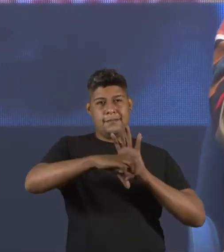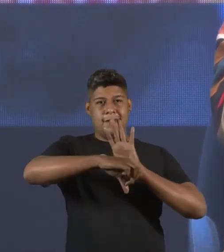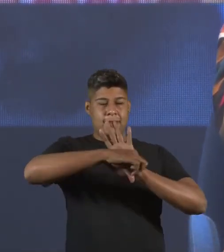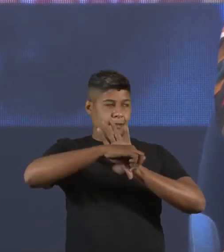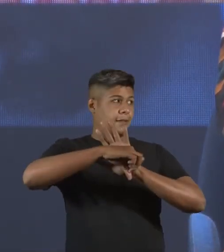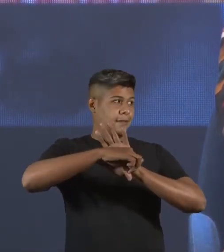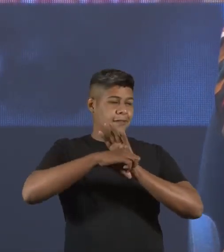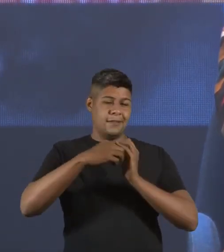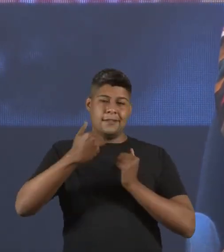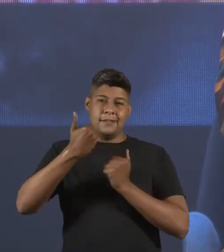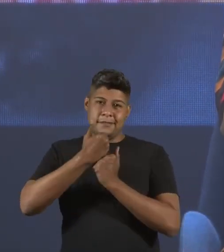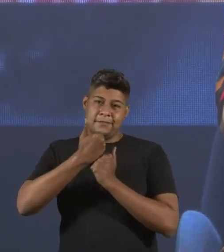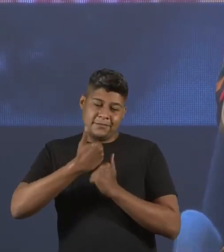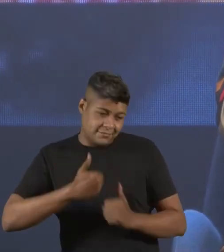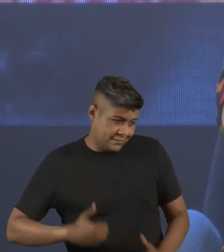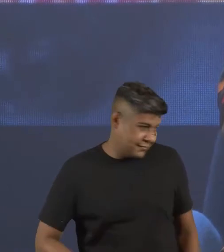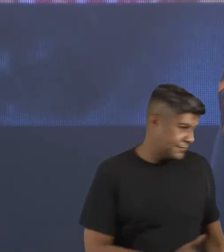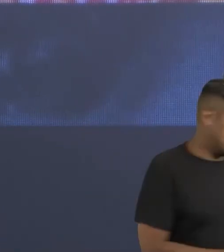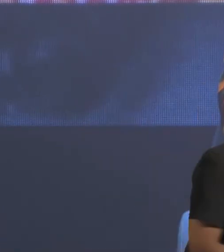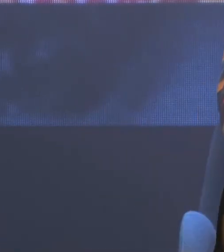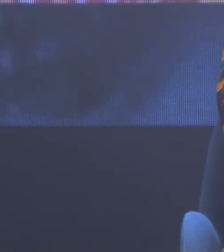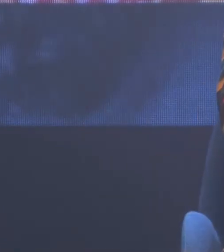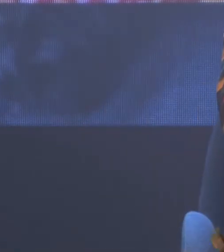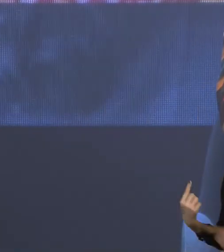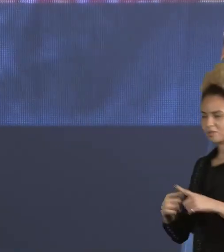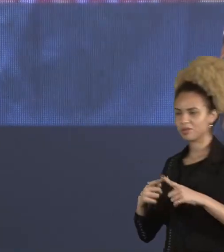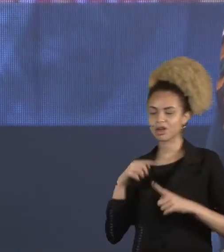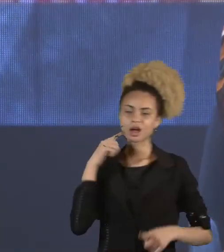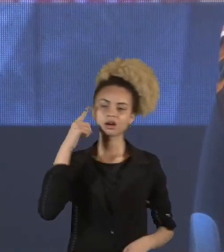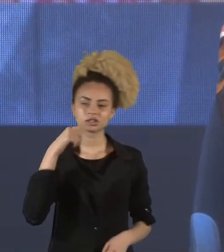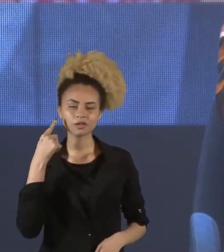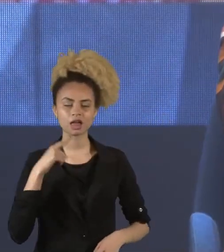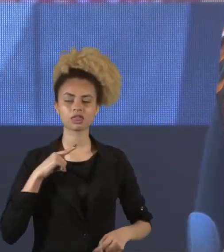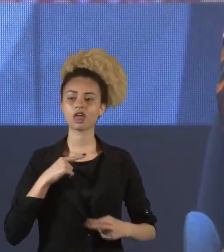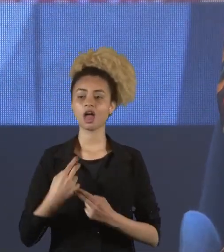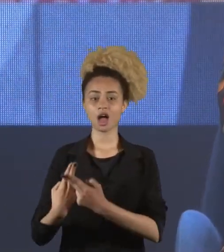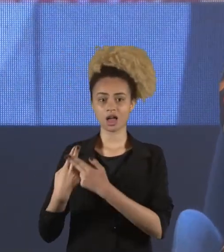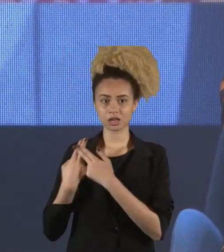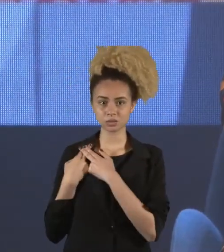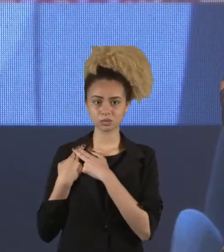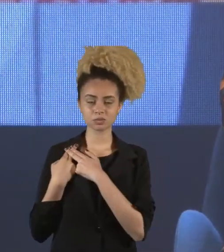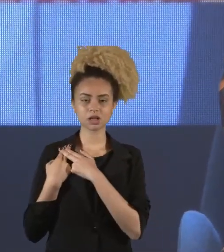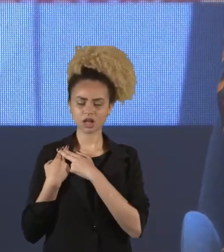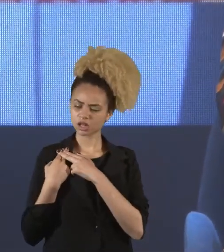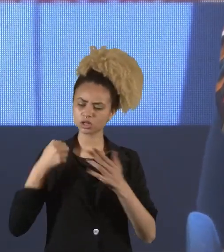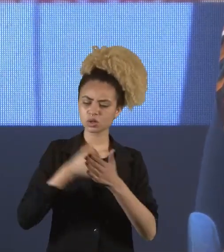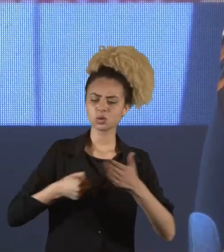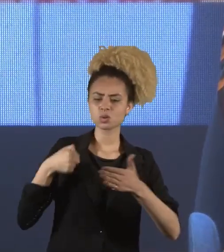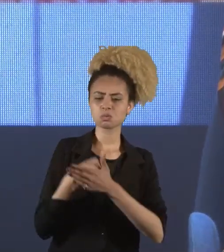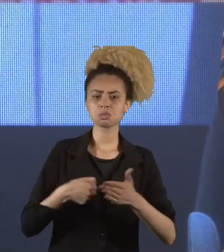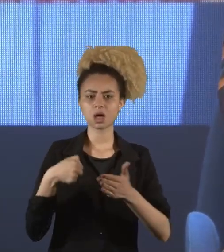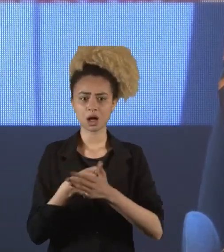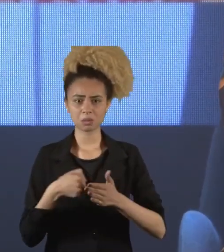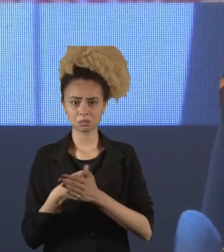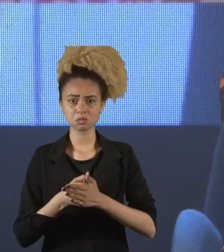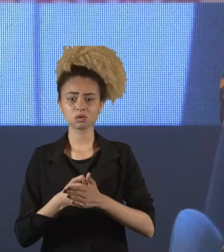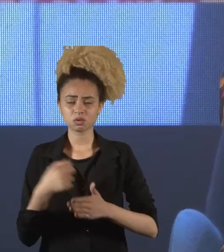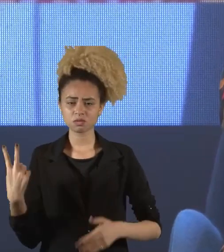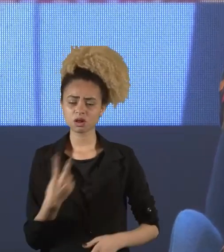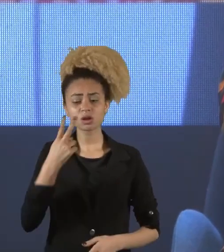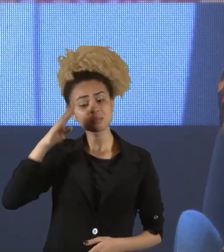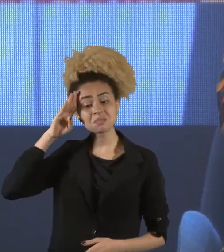porque o advogado criminal é aquele que tem a grande responsabilidade de prezar, de lutar por um dos valores